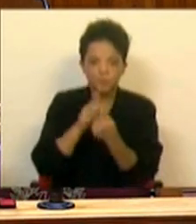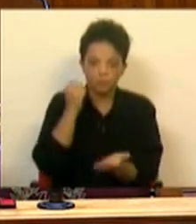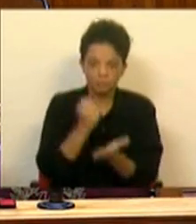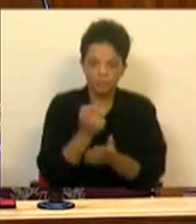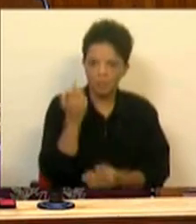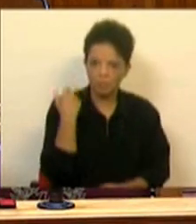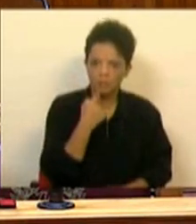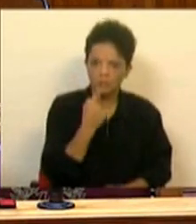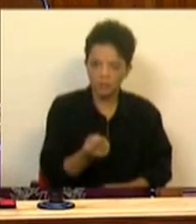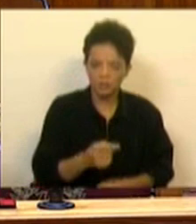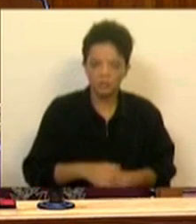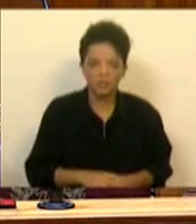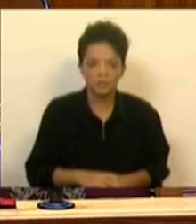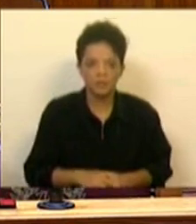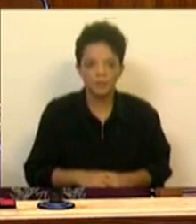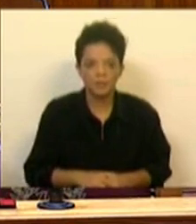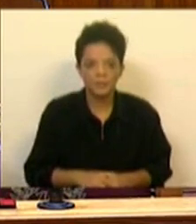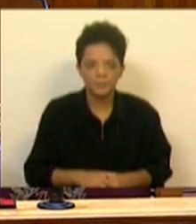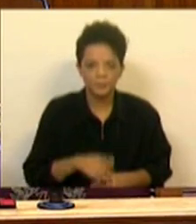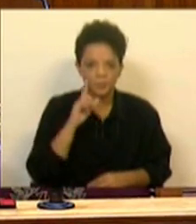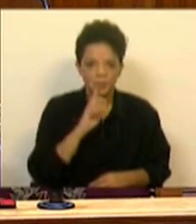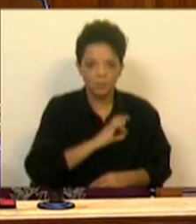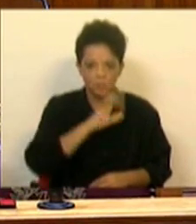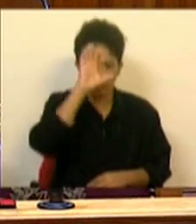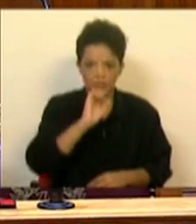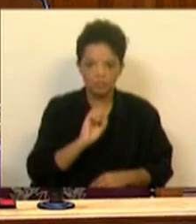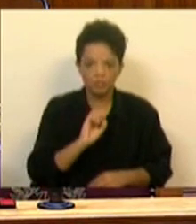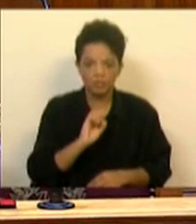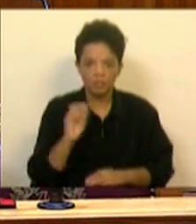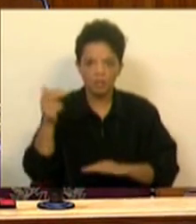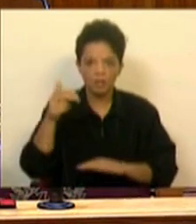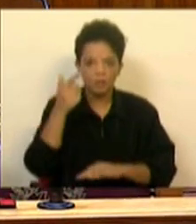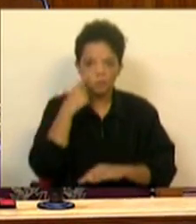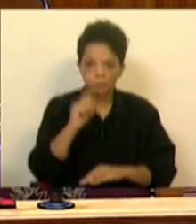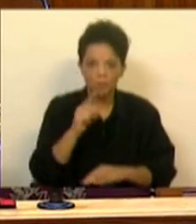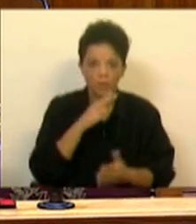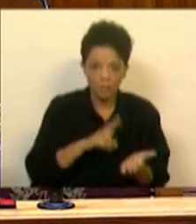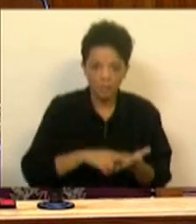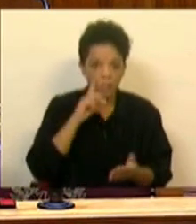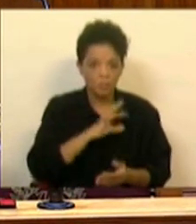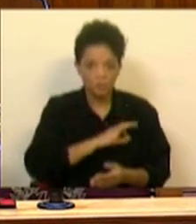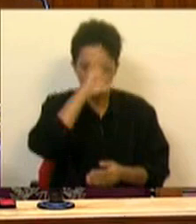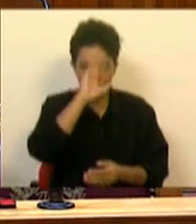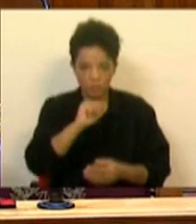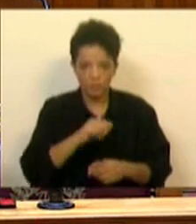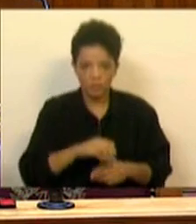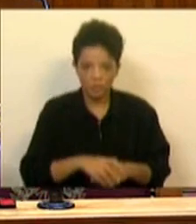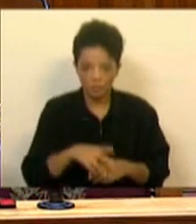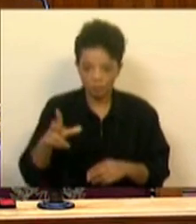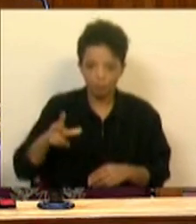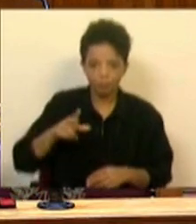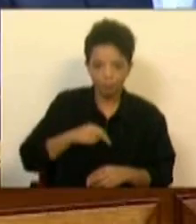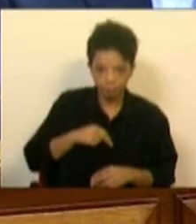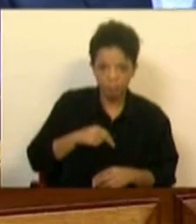Há pouco referia-se, há pouco, a questão da Sra. Ministra não conhecer a realidade. A Sra. Ministra esteve comigo